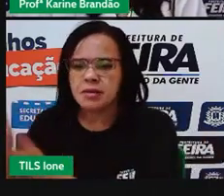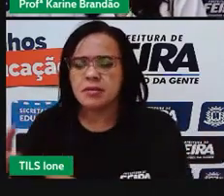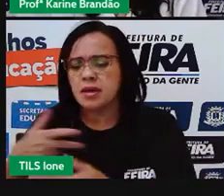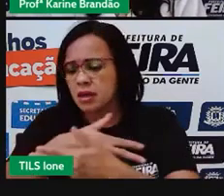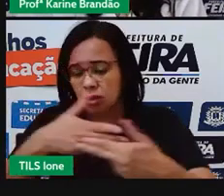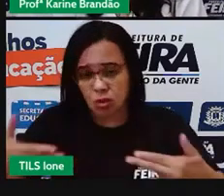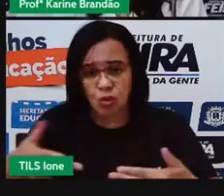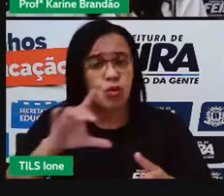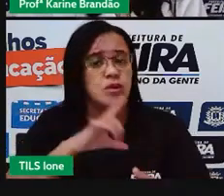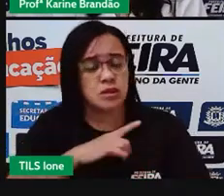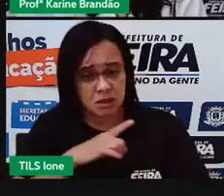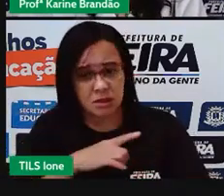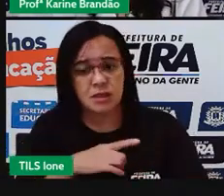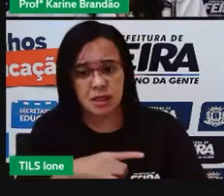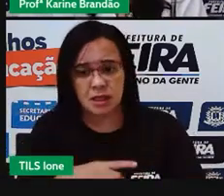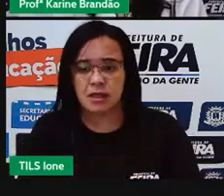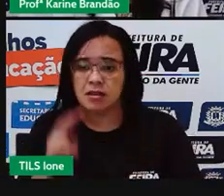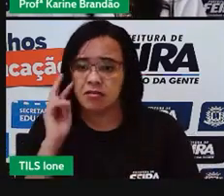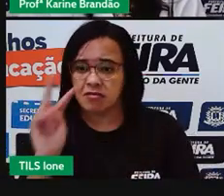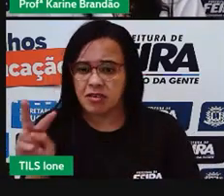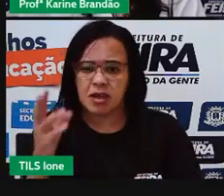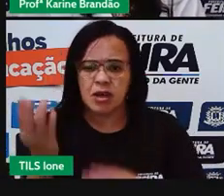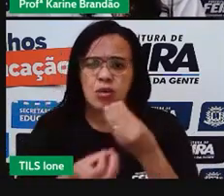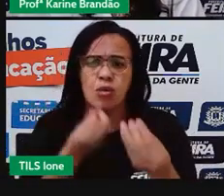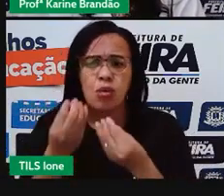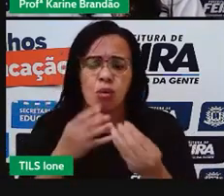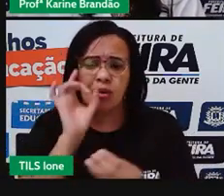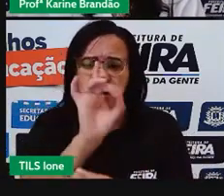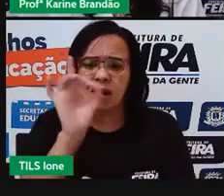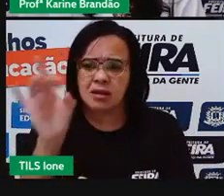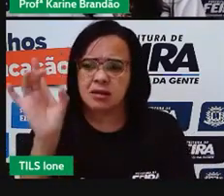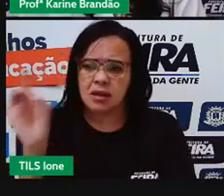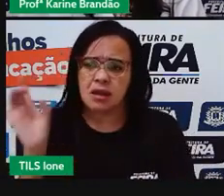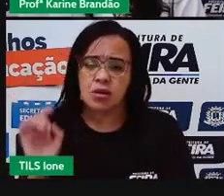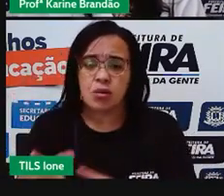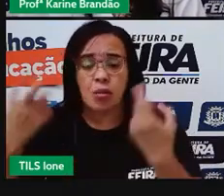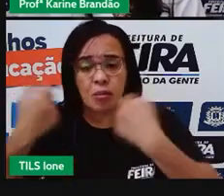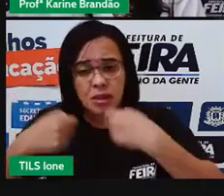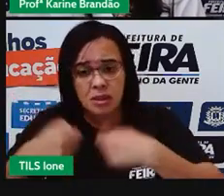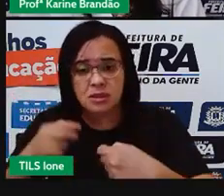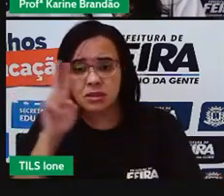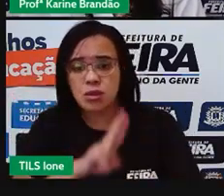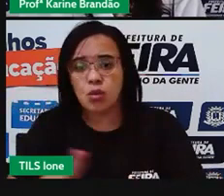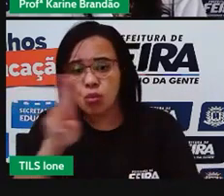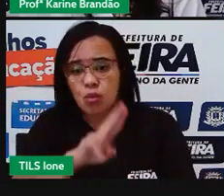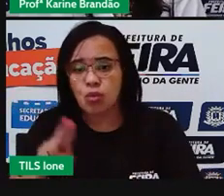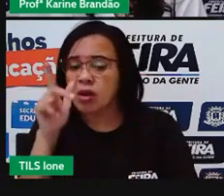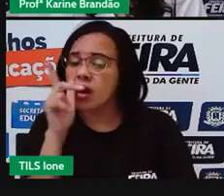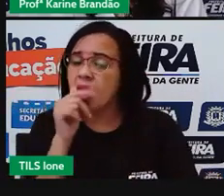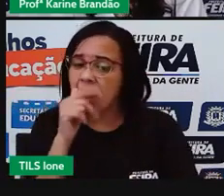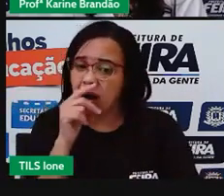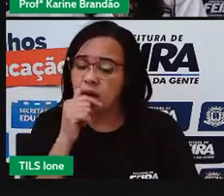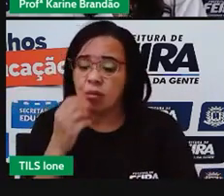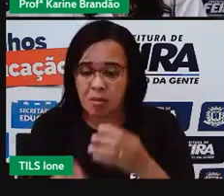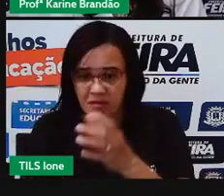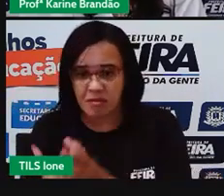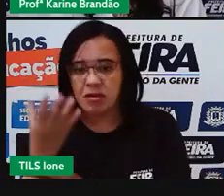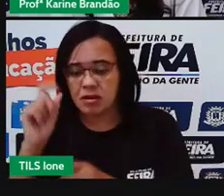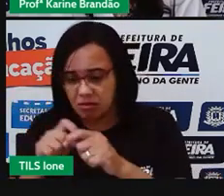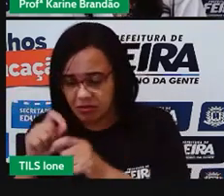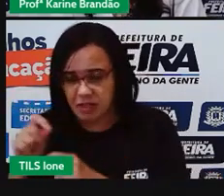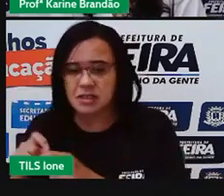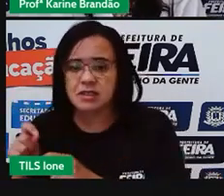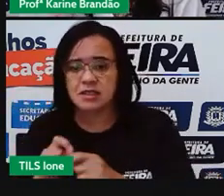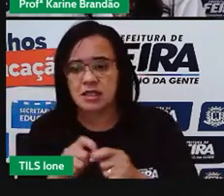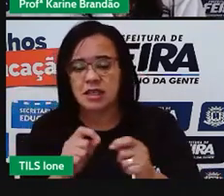pegada hídrica desses produtos, que vocês podem conhecer um pouco mais, quanto é gasto para produzir, né, a